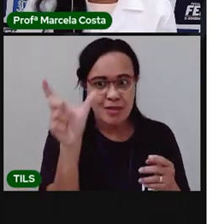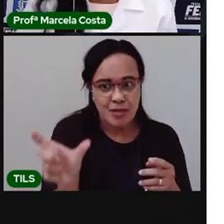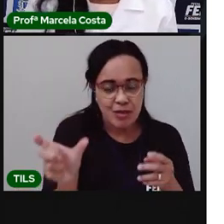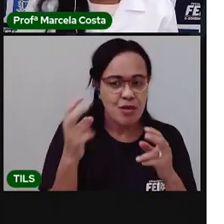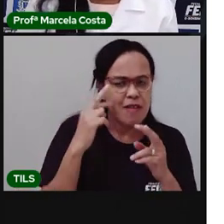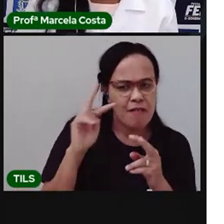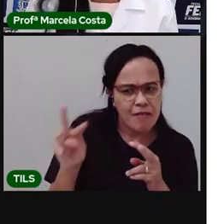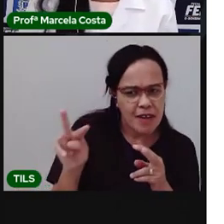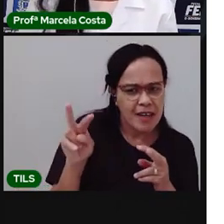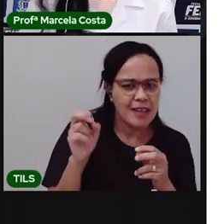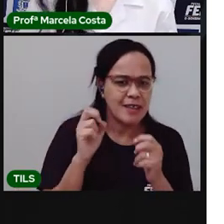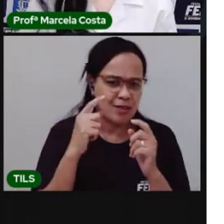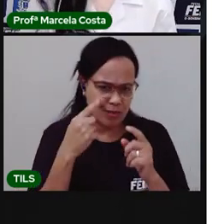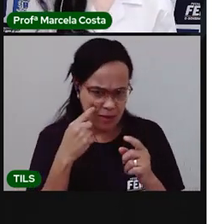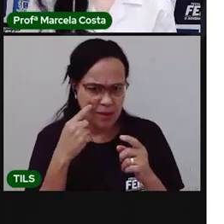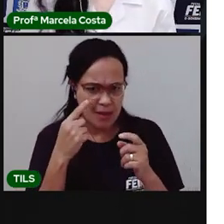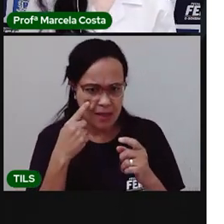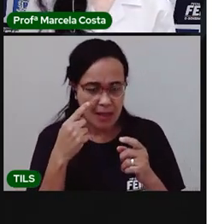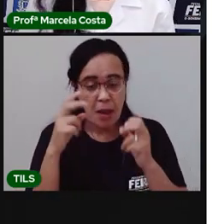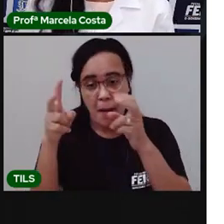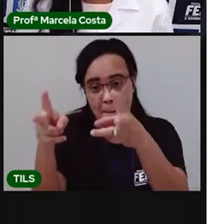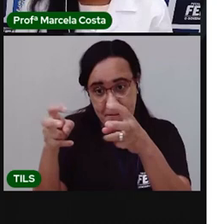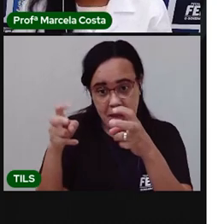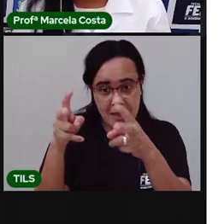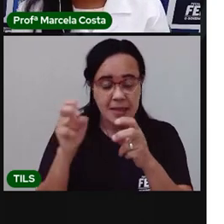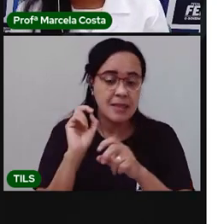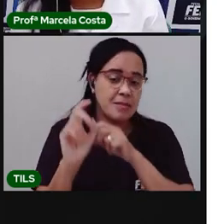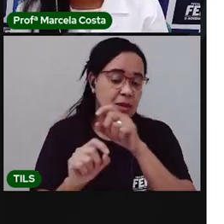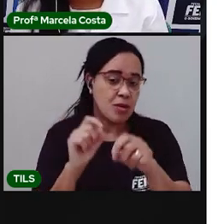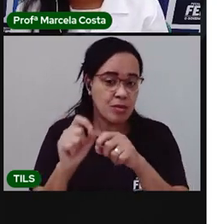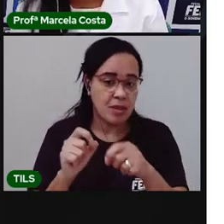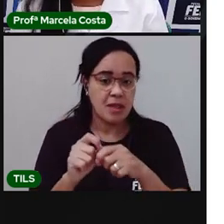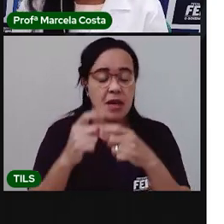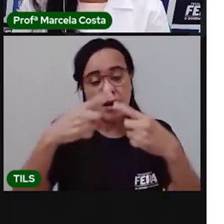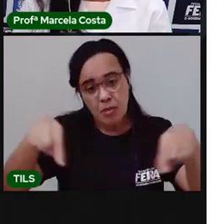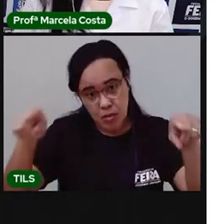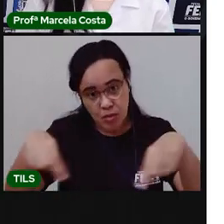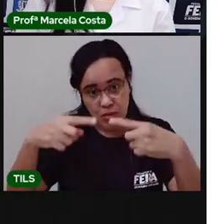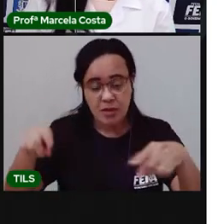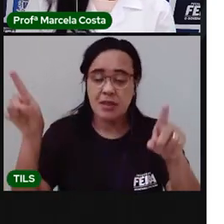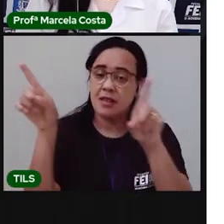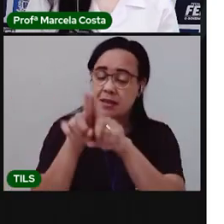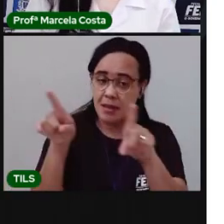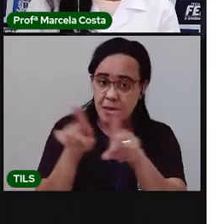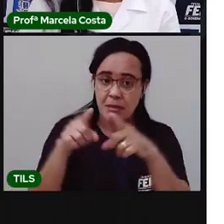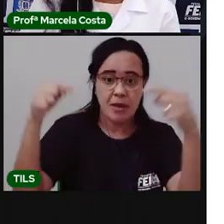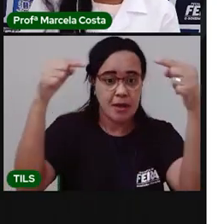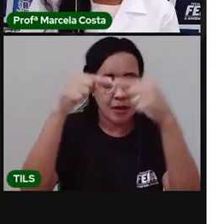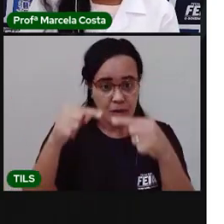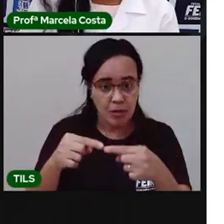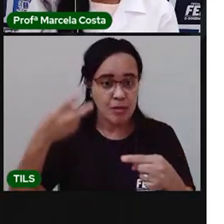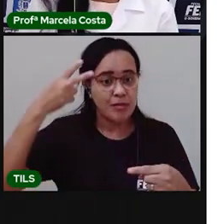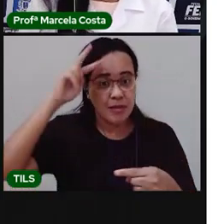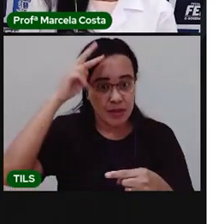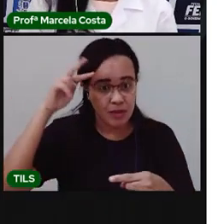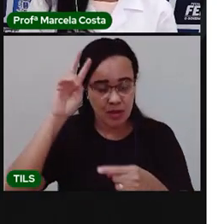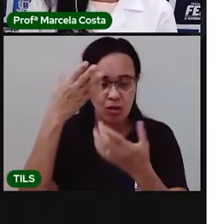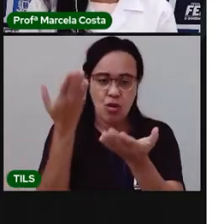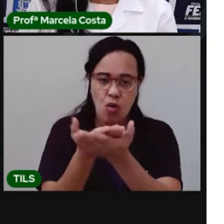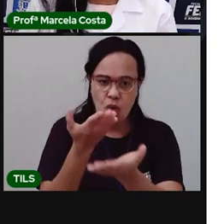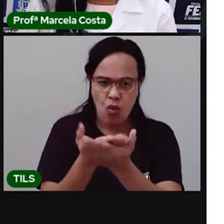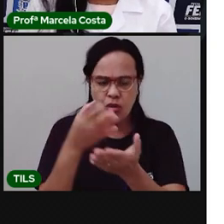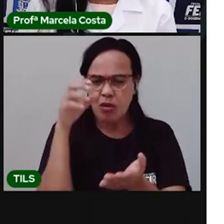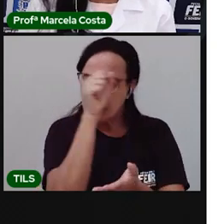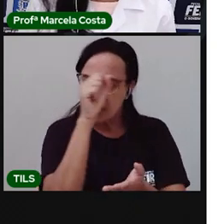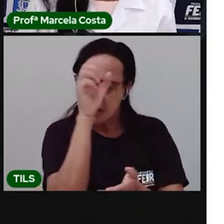Então, a gente percebeu que as cantigas, elas também servem para contar uma história. É isso que a gente vai ver na aula de hoje. Vocês vão